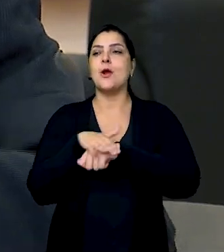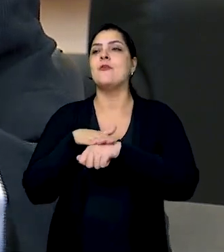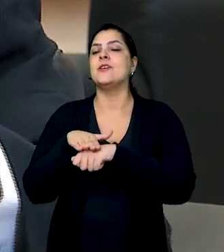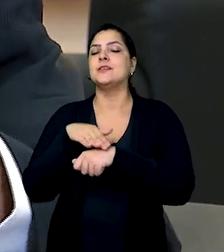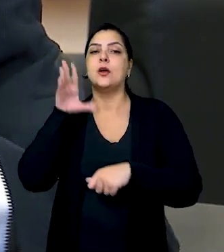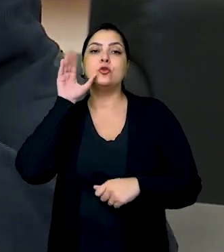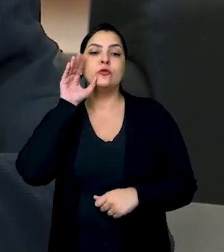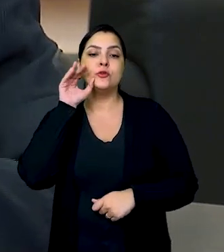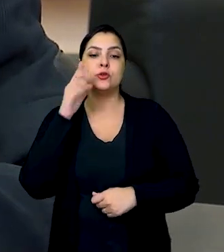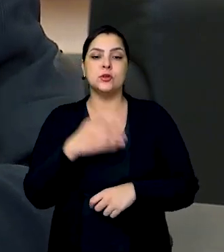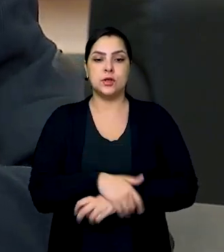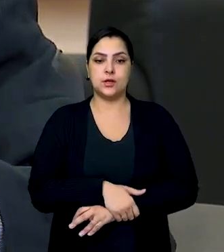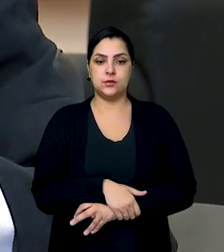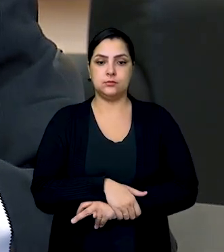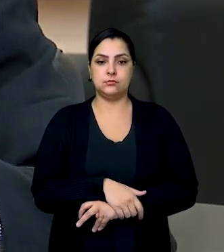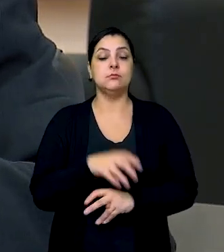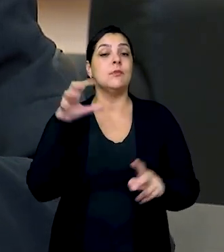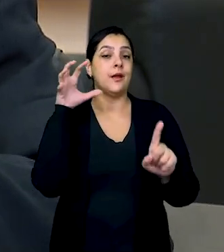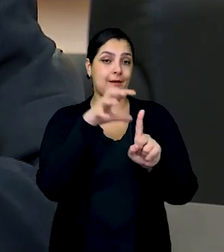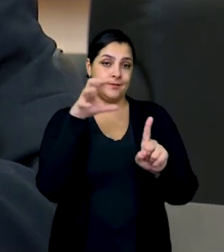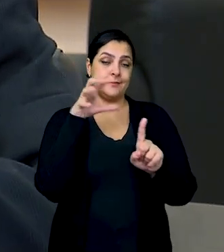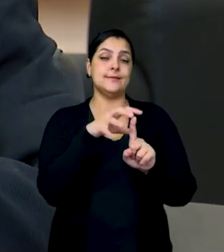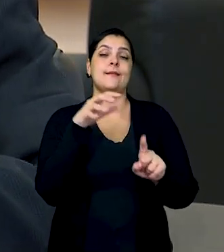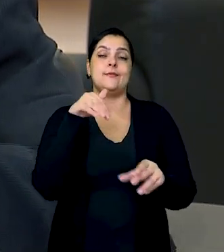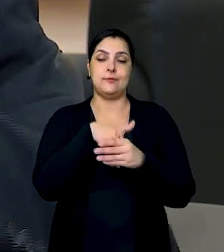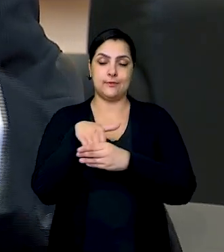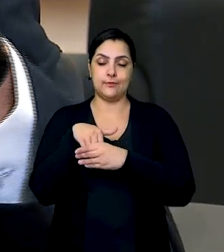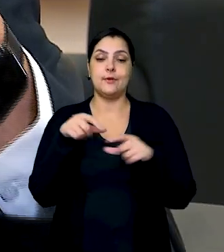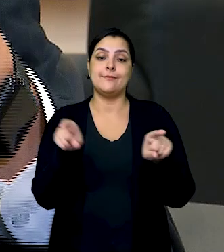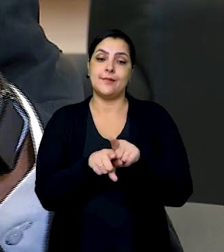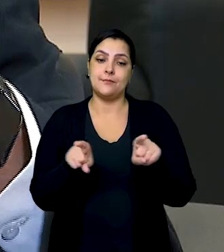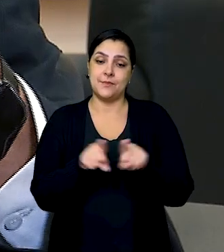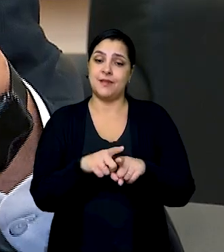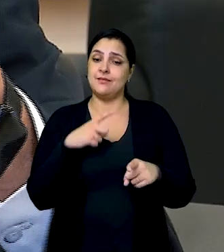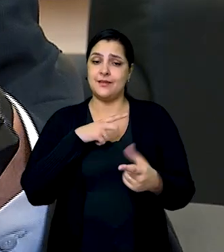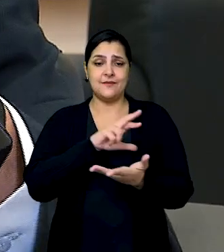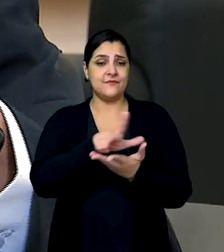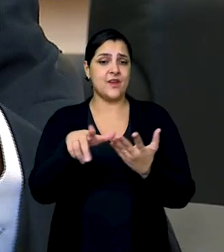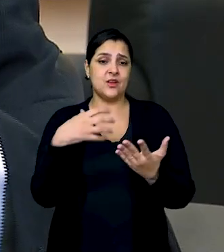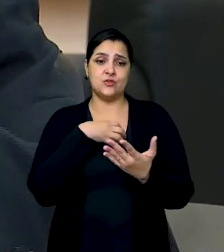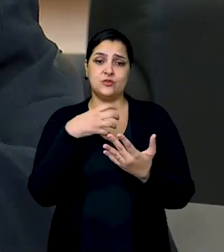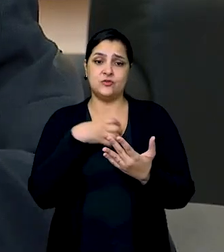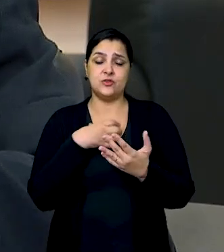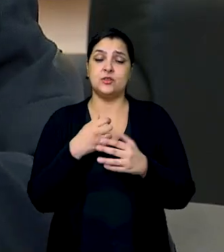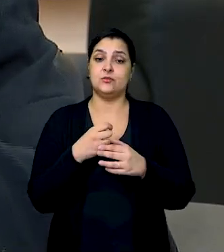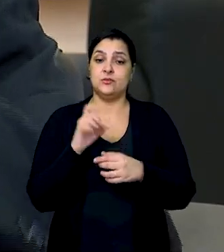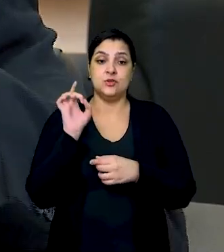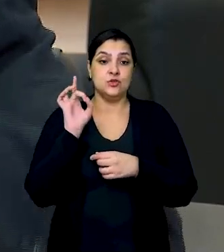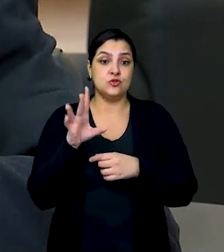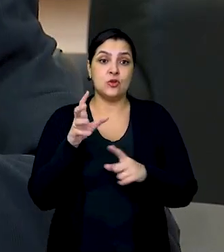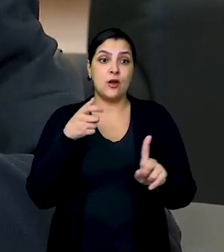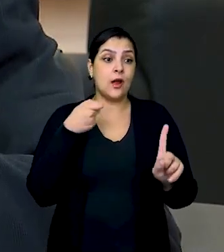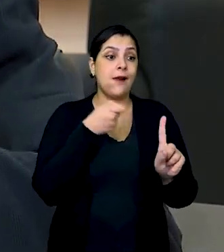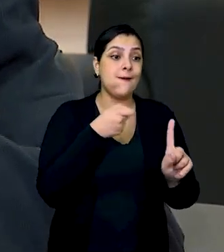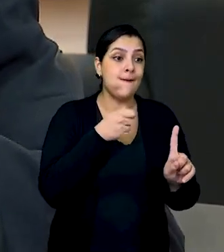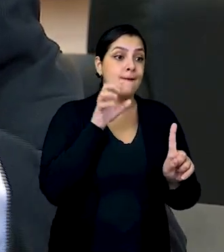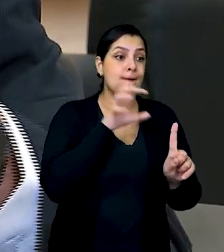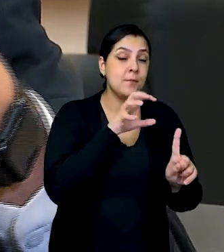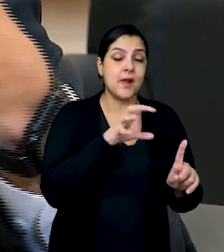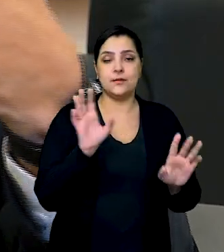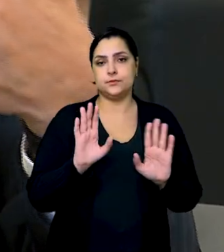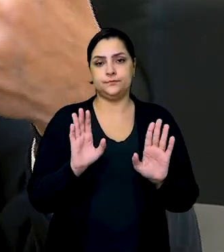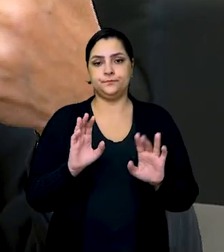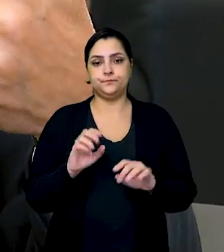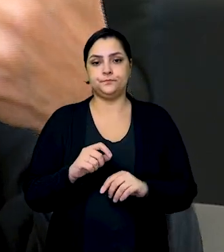conversar com os seus empregados. É assédio eleitoral. Então são várias formas que a gente encontra, não só ameaçando,